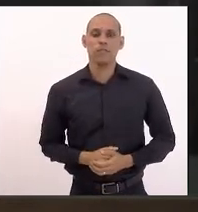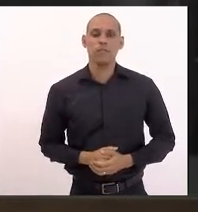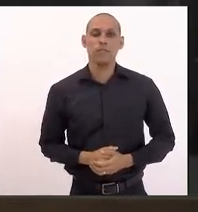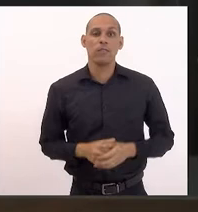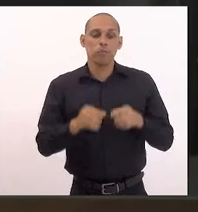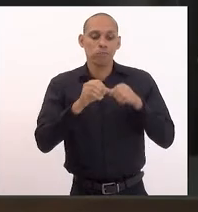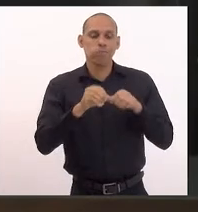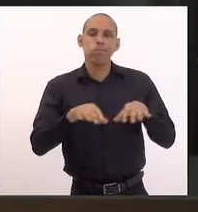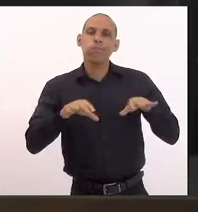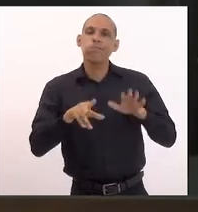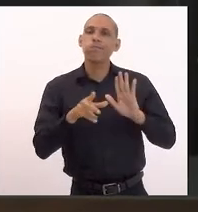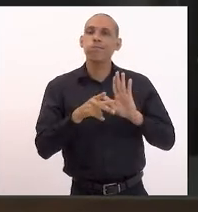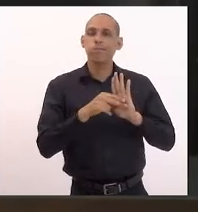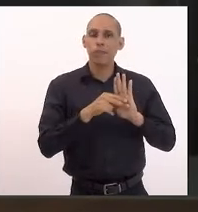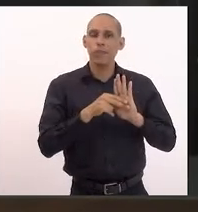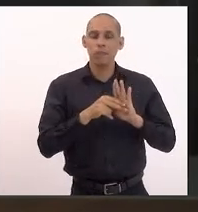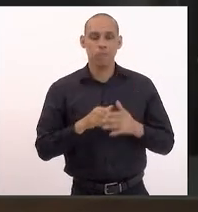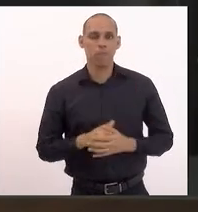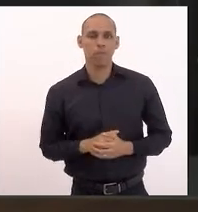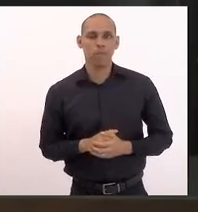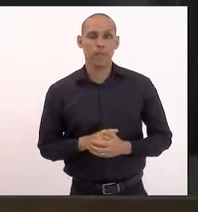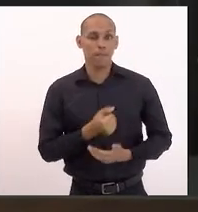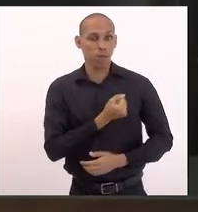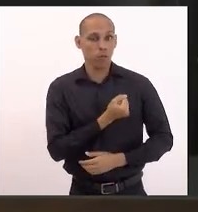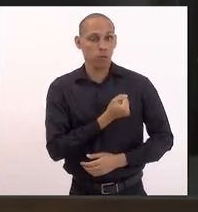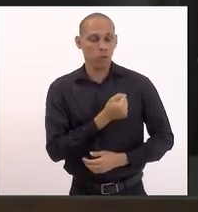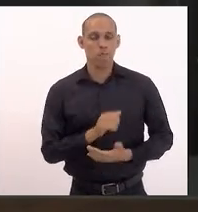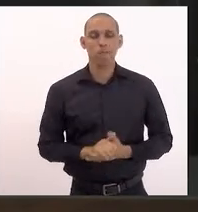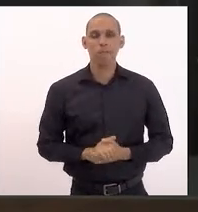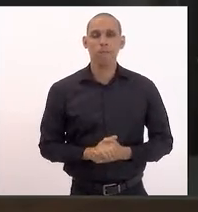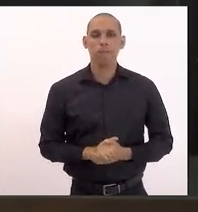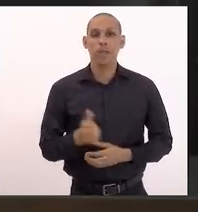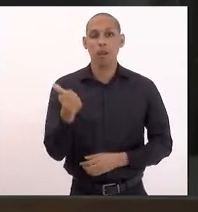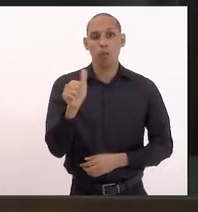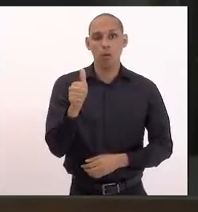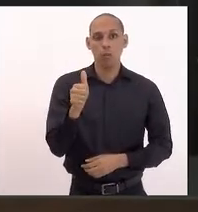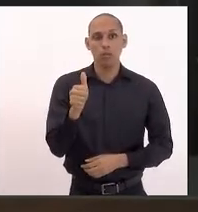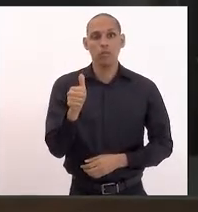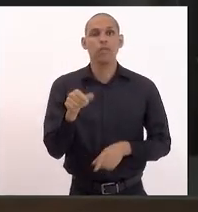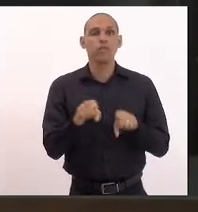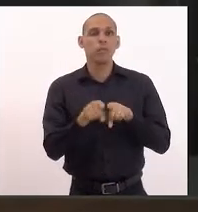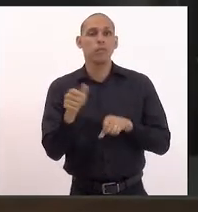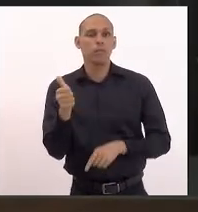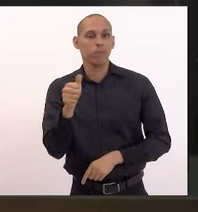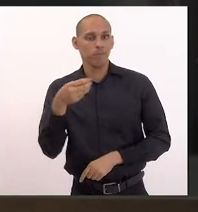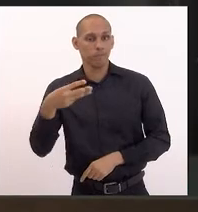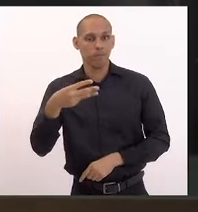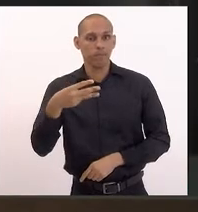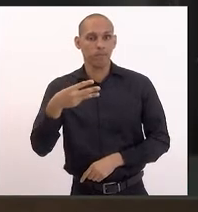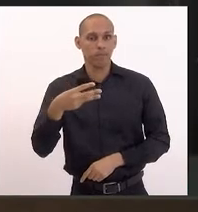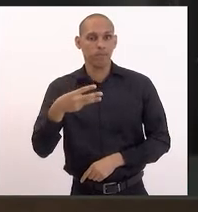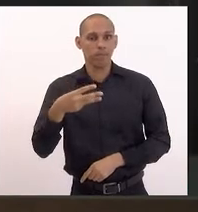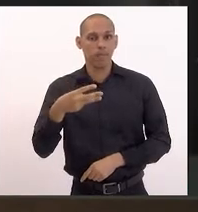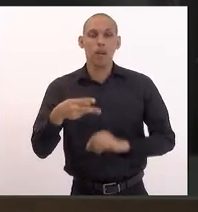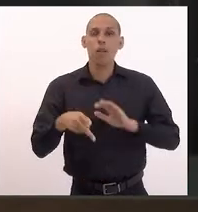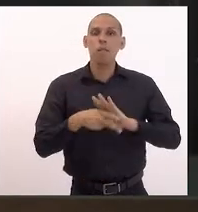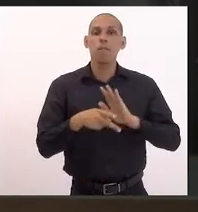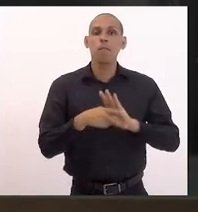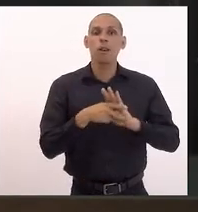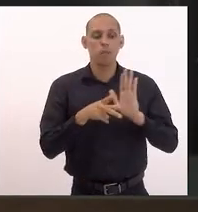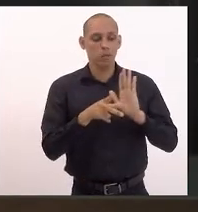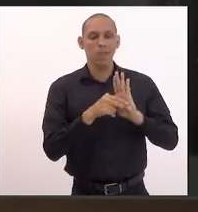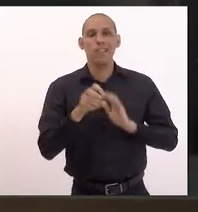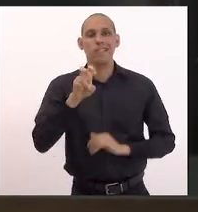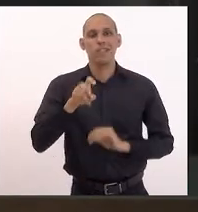Prejudicada às emendas Números 11 e 13 pela emenda 5 da CCJ.